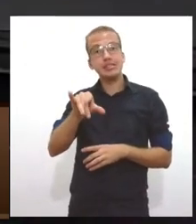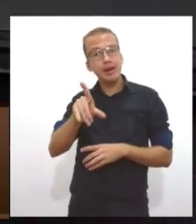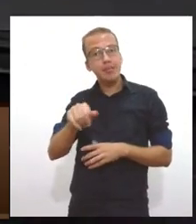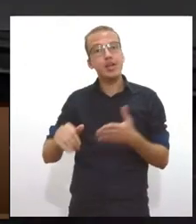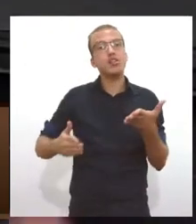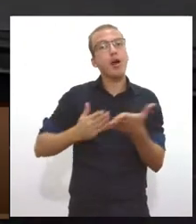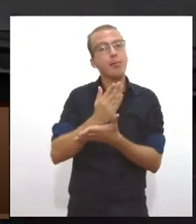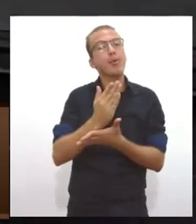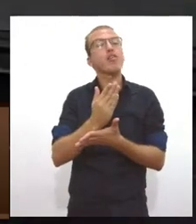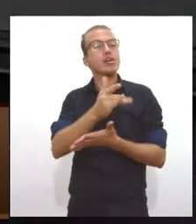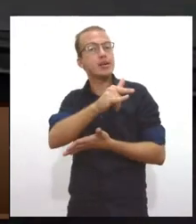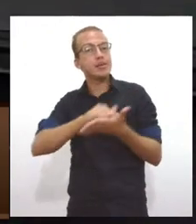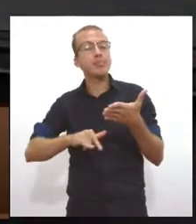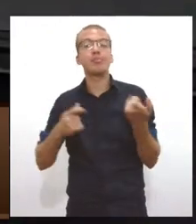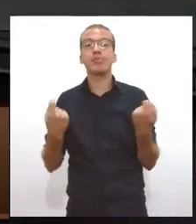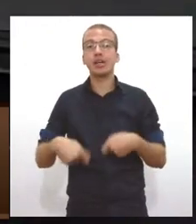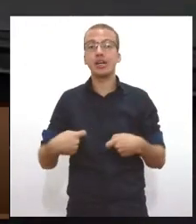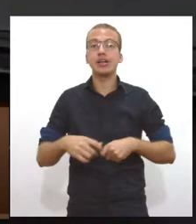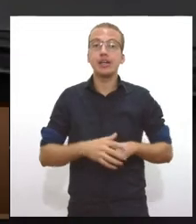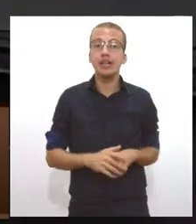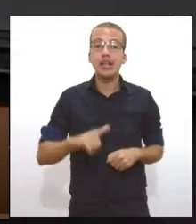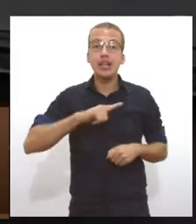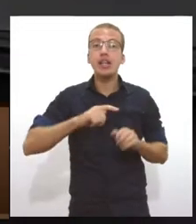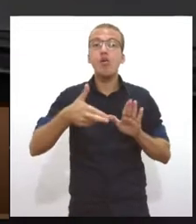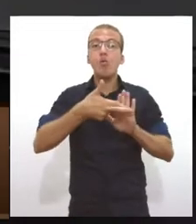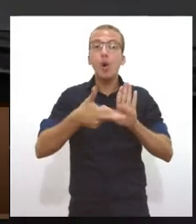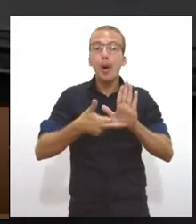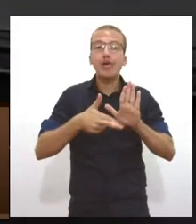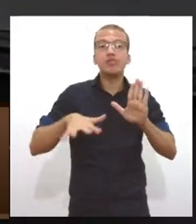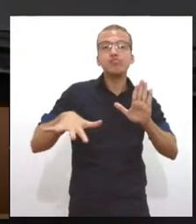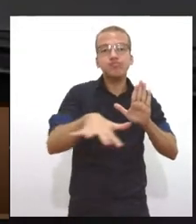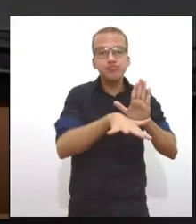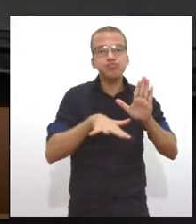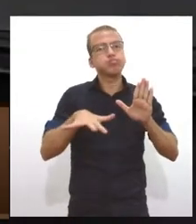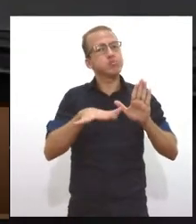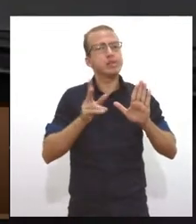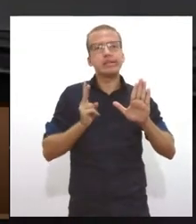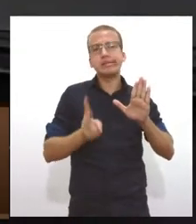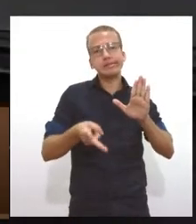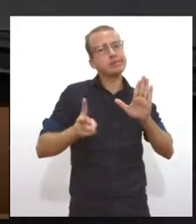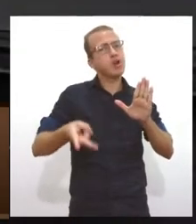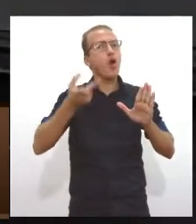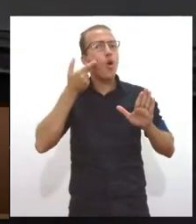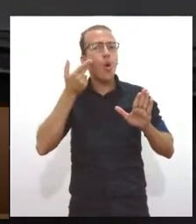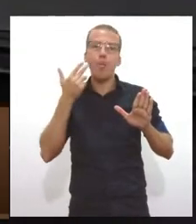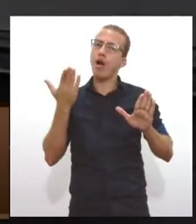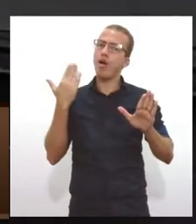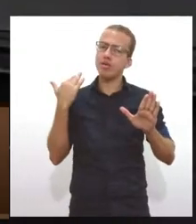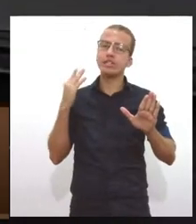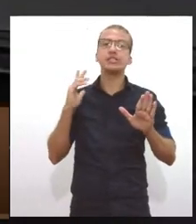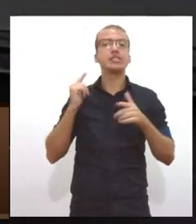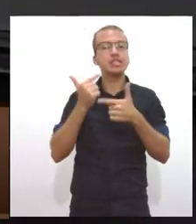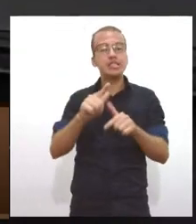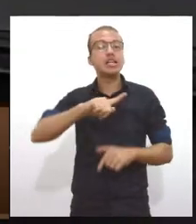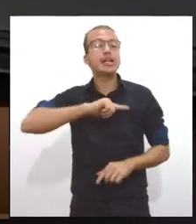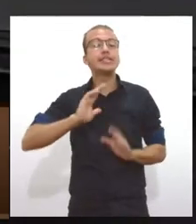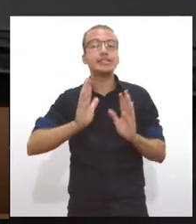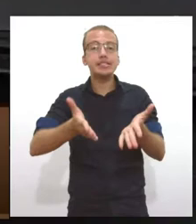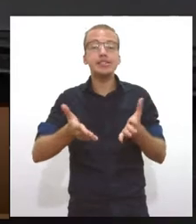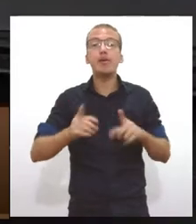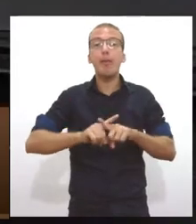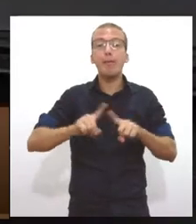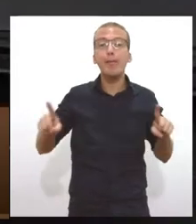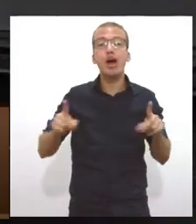Então, existe a regra geral, digamos assim, continua a valer, mas o projeto que teve, é um projeto